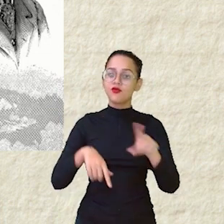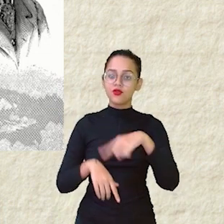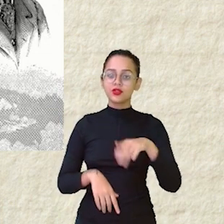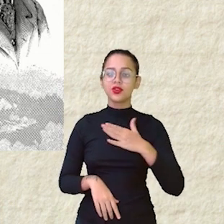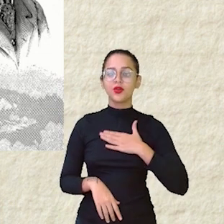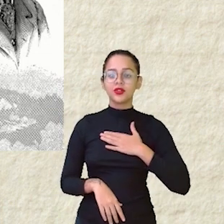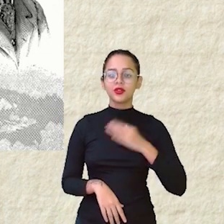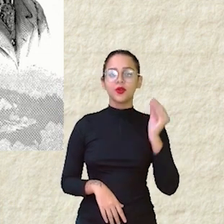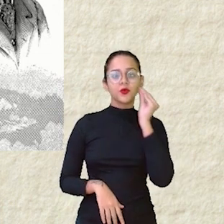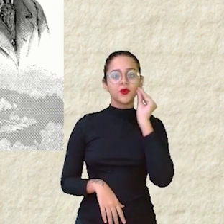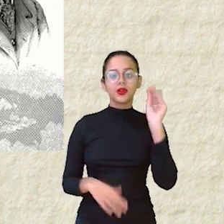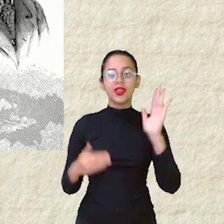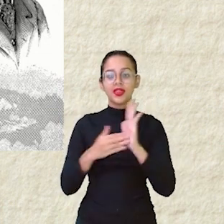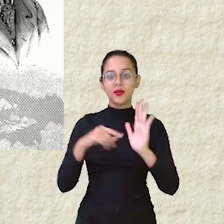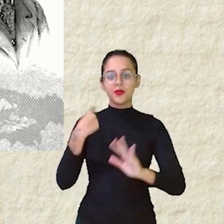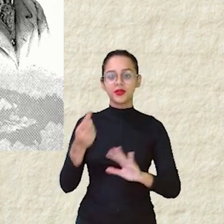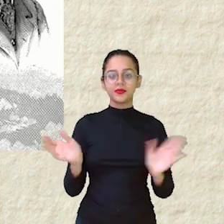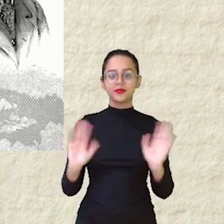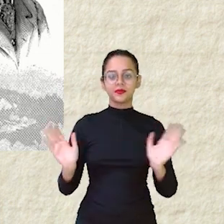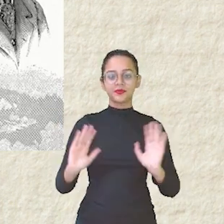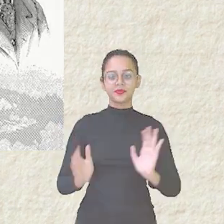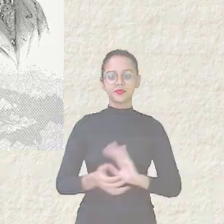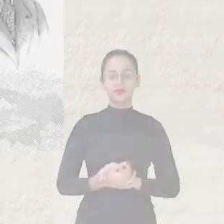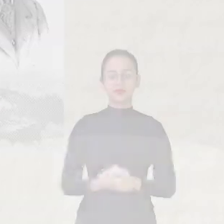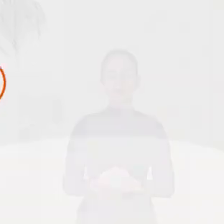Um beijo e até a próxima!